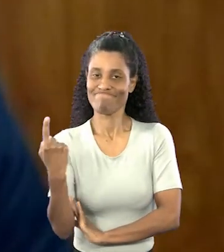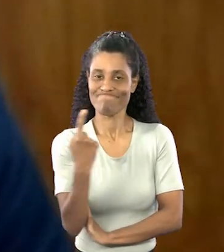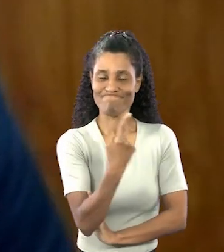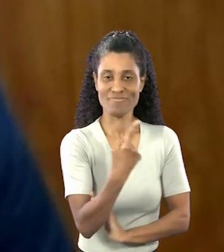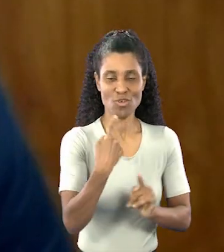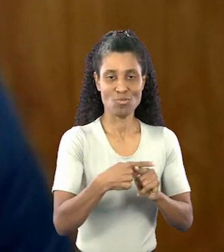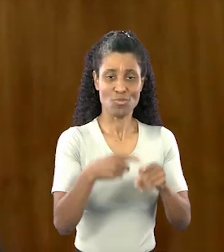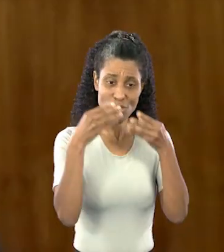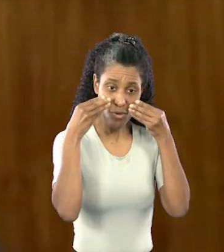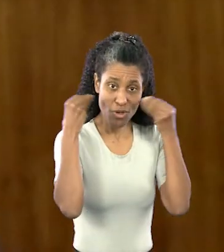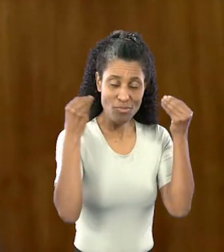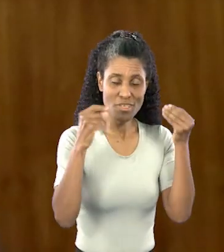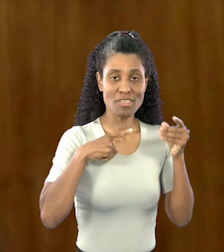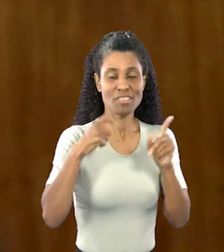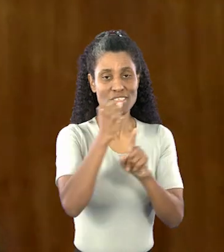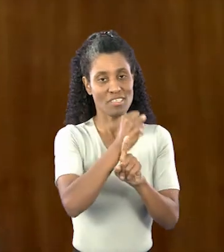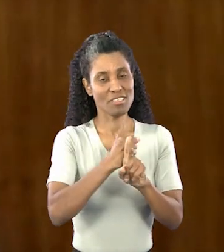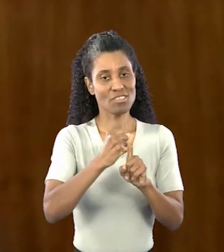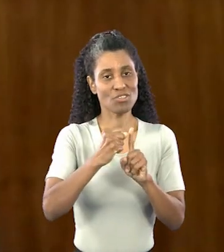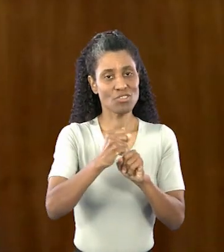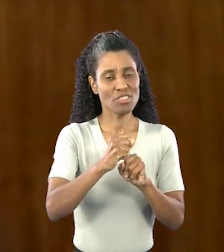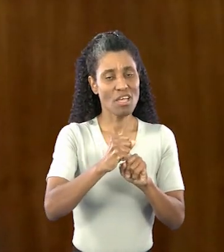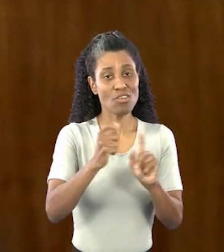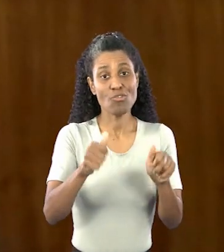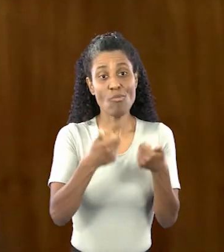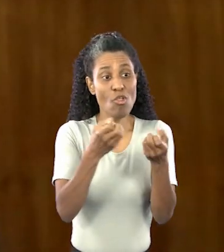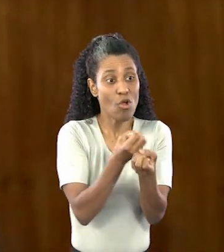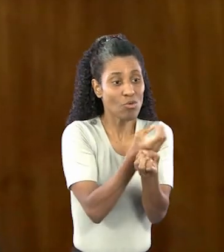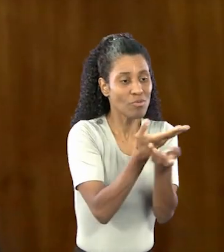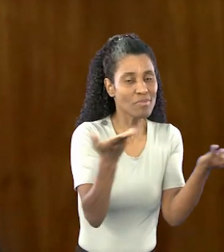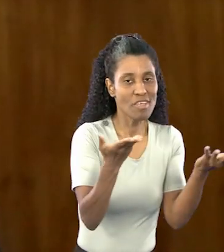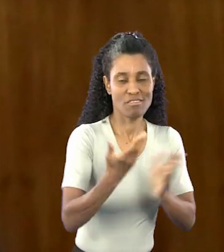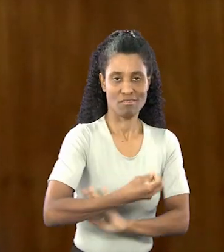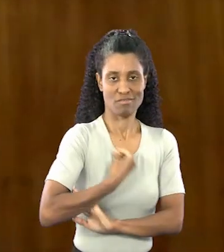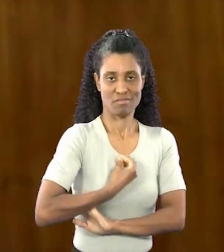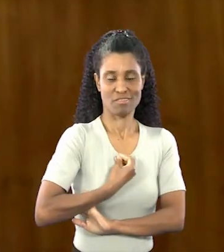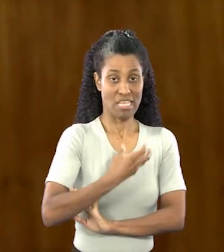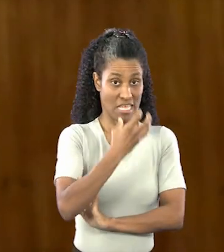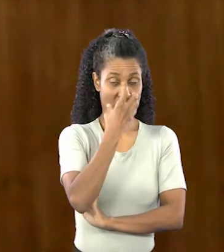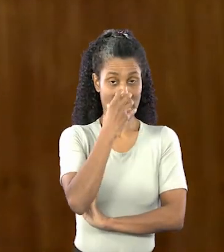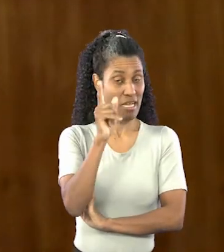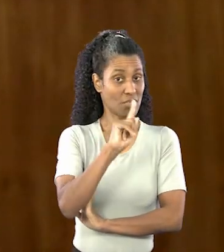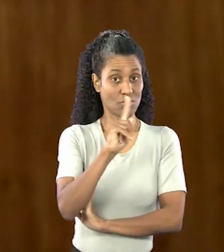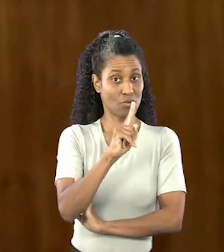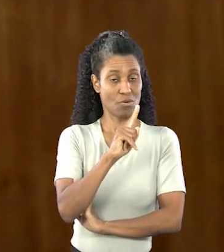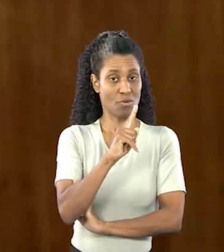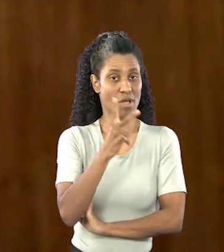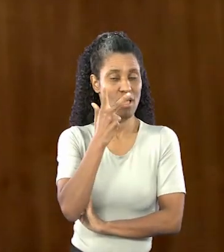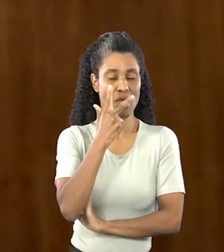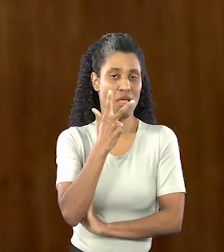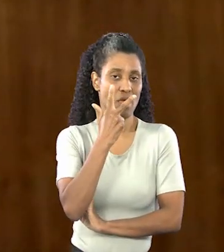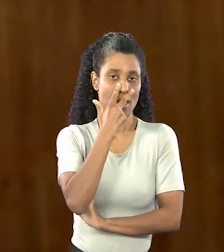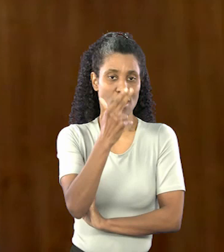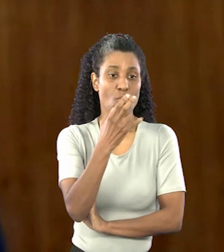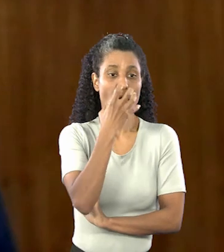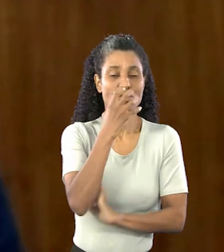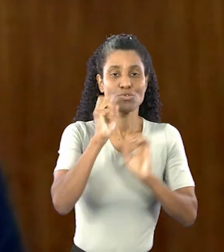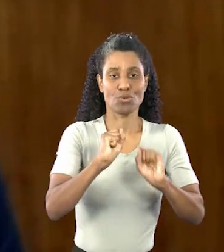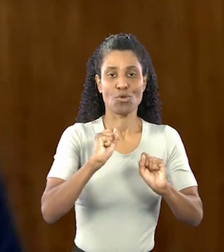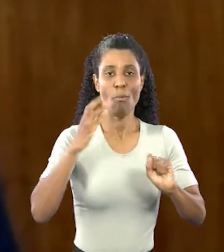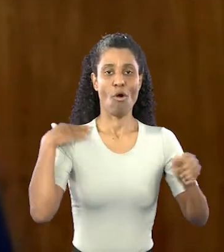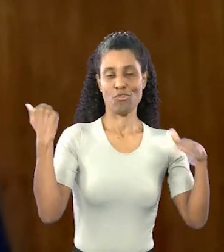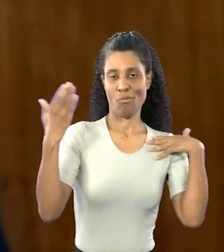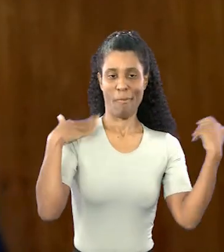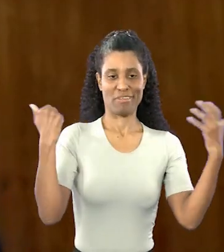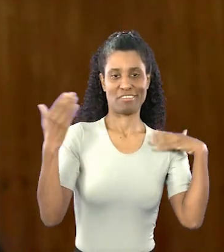gato é um animal que ele se associa demais com o ambiente onde ele está. Gatos não são animais que podem ser levados